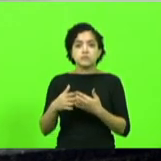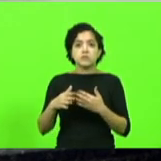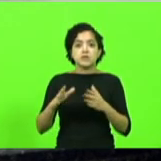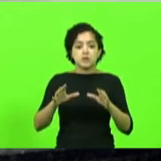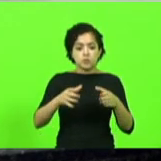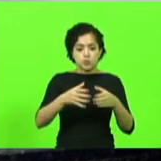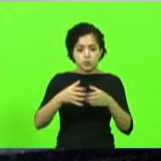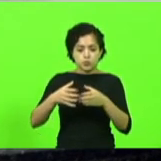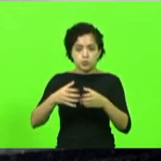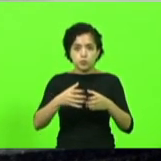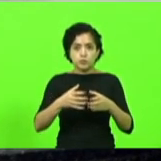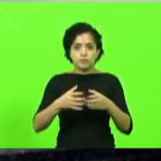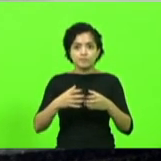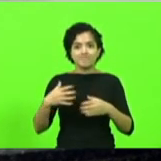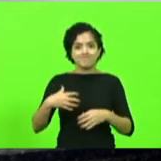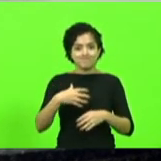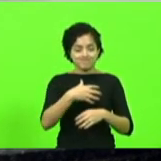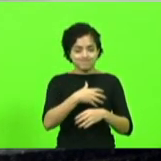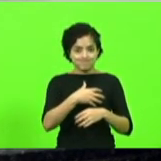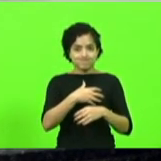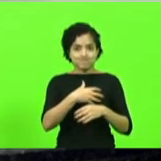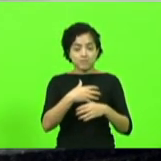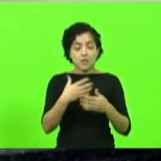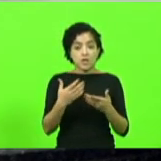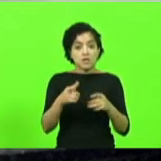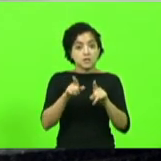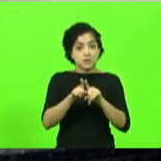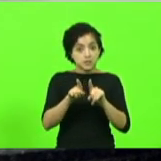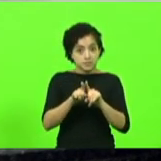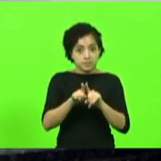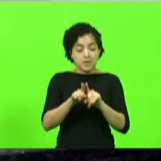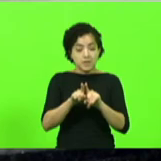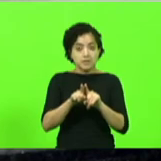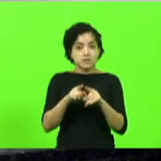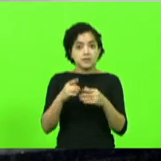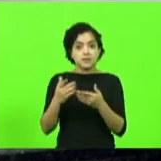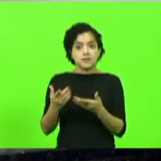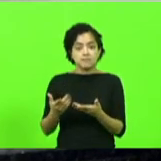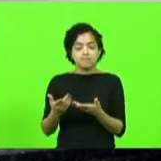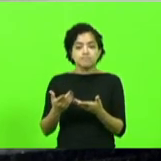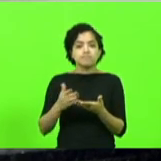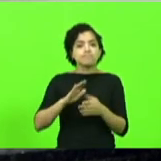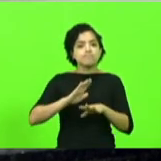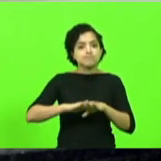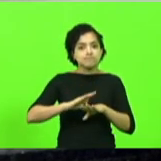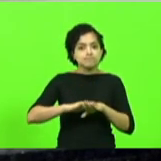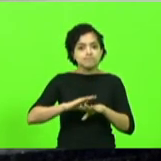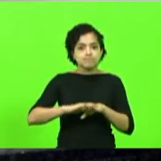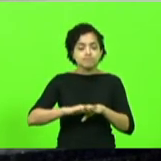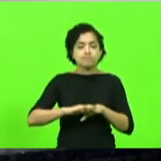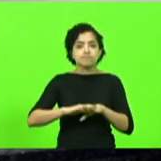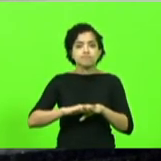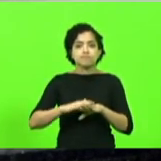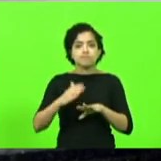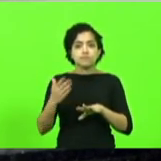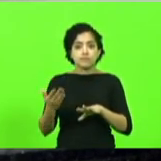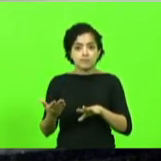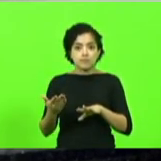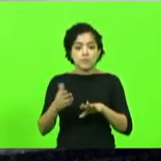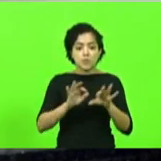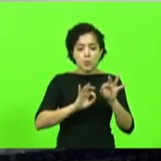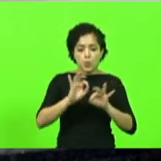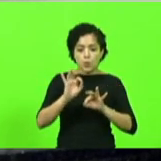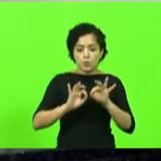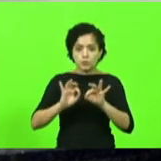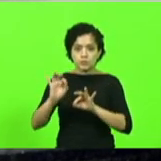reconstrução mamária. Também fazem parte das ações da MUC, que coordena